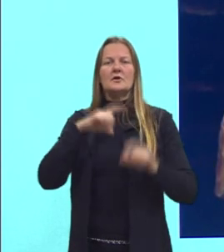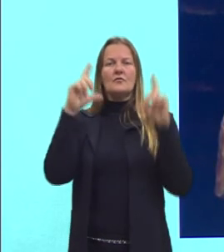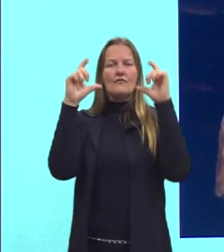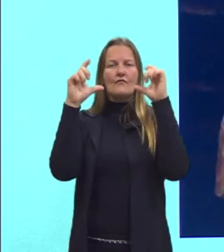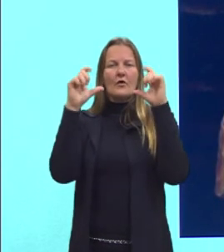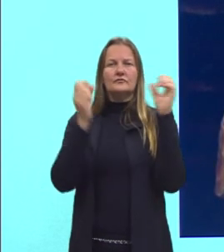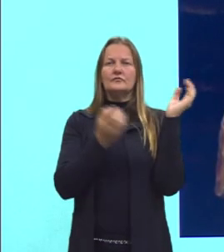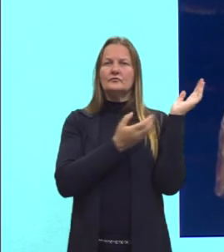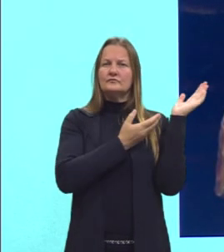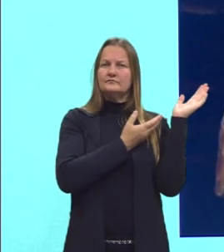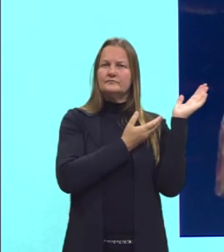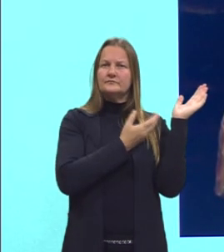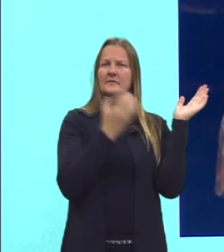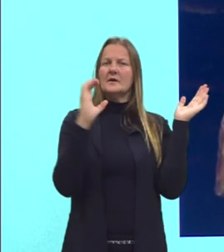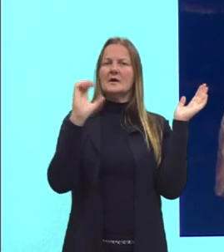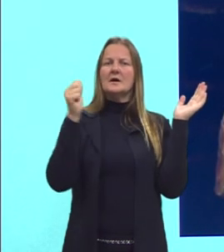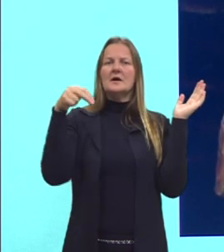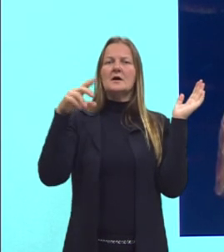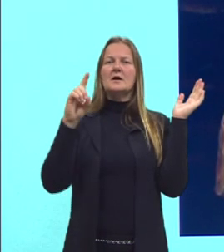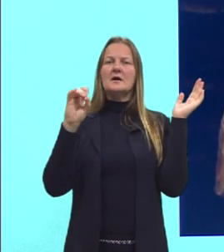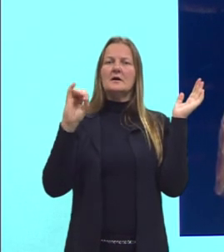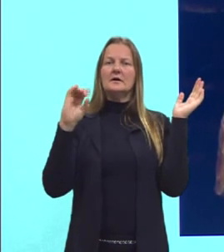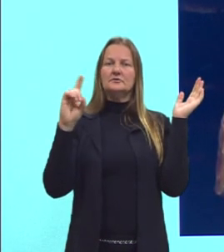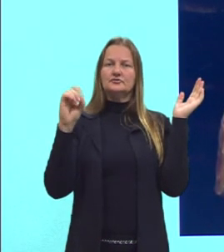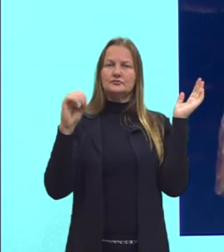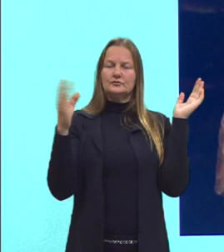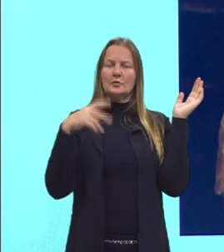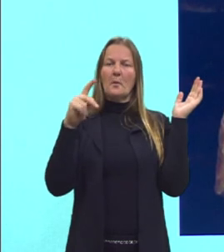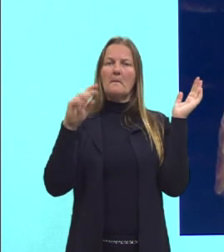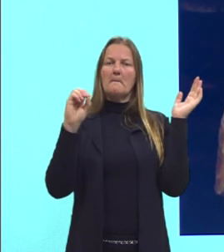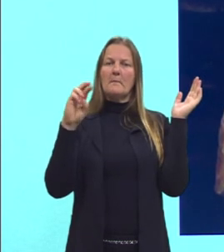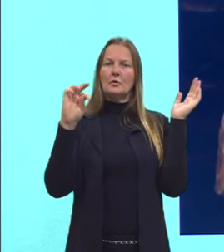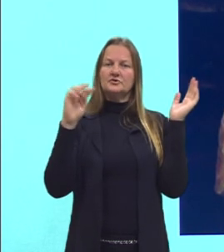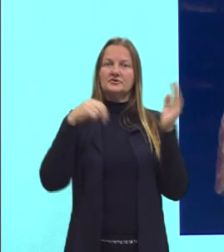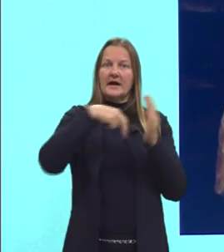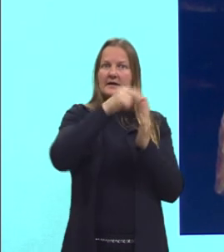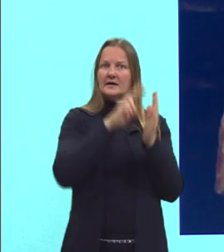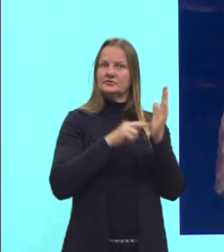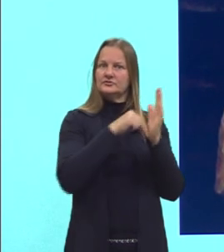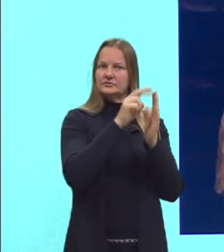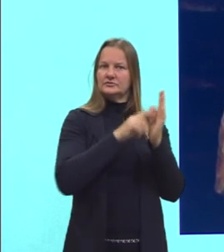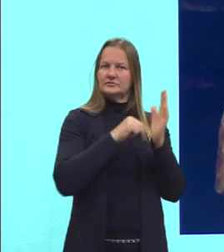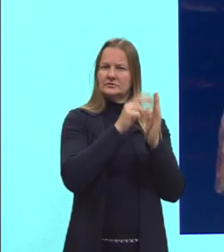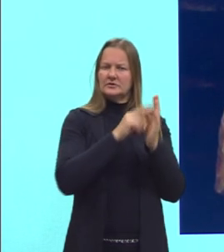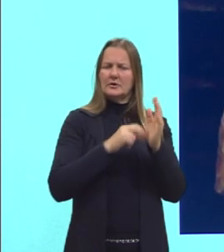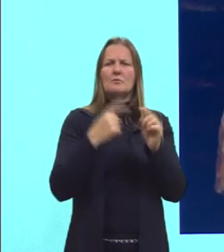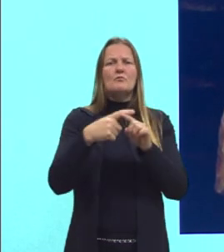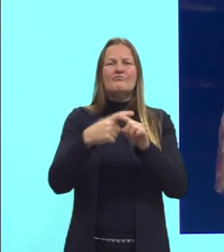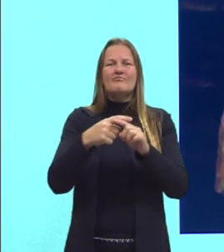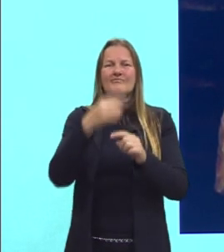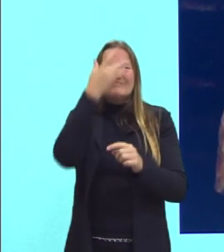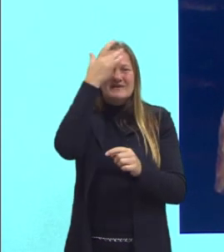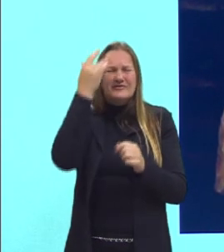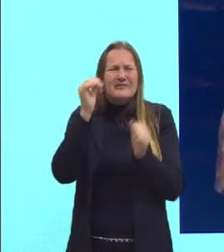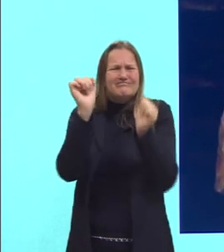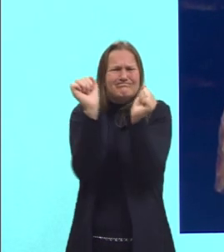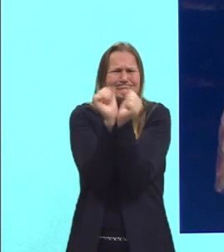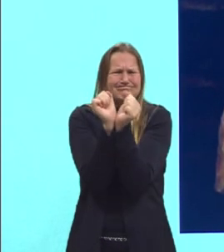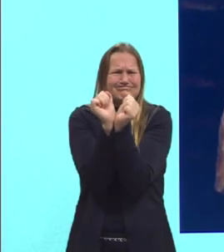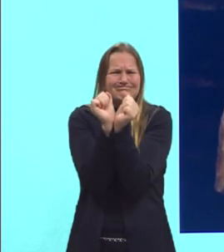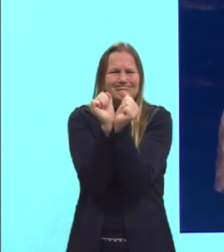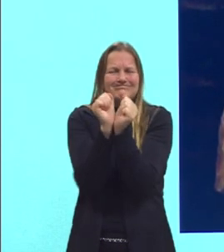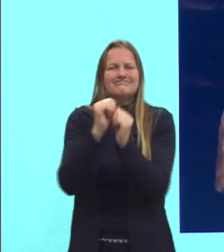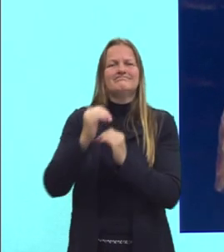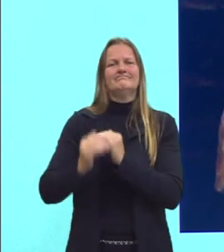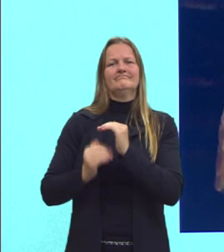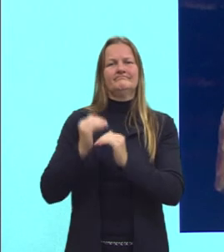Portinari, né, o café sendo produzido, sendo colocado, mão de obra escrava, muitas vezes, e depois tu passa para a mão de